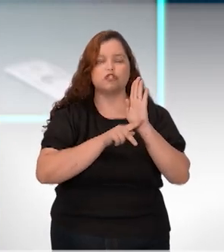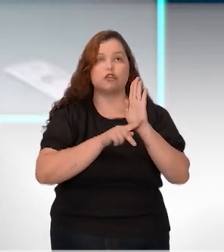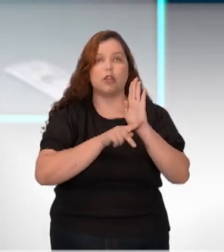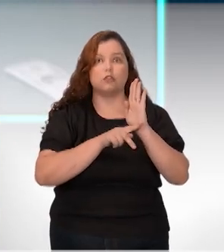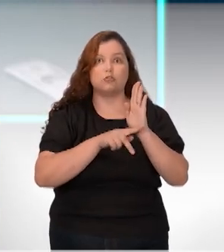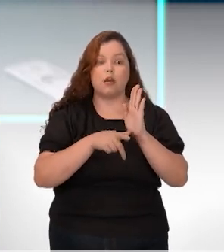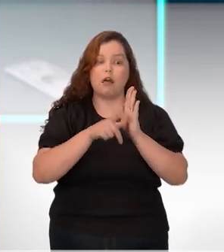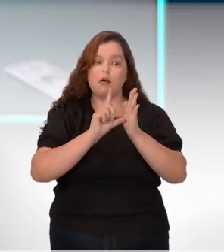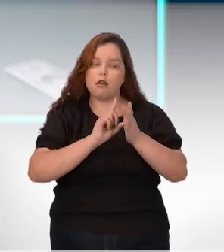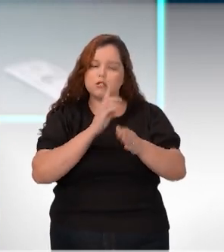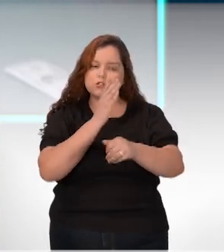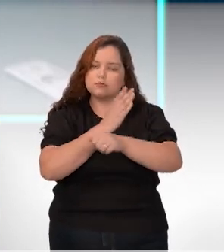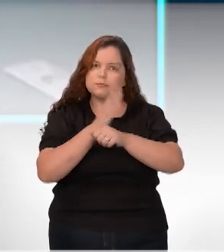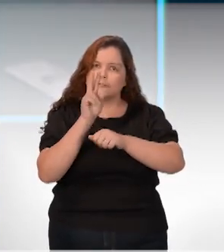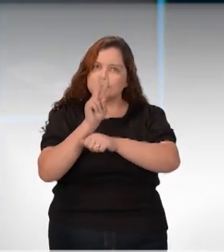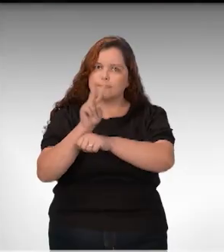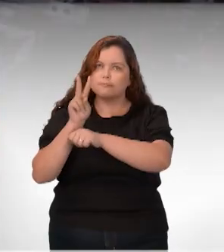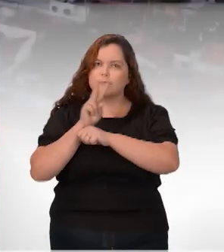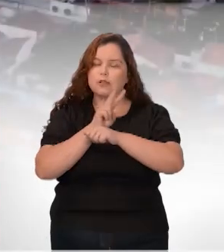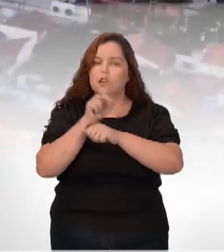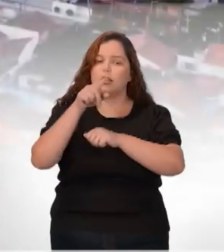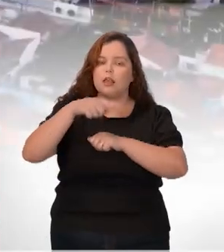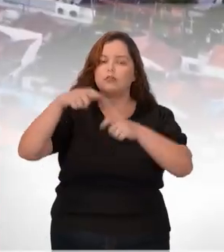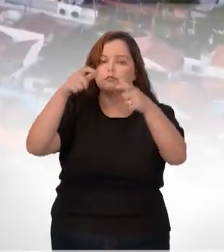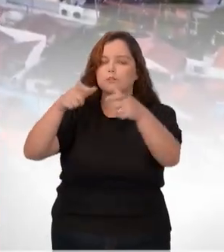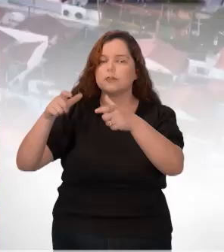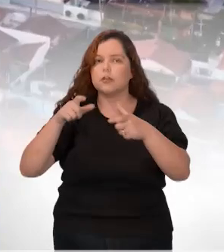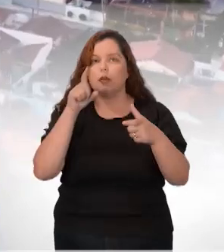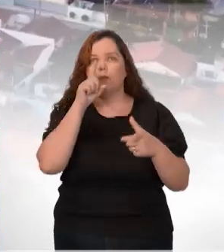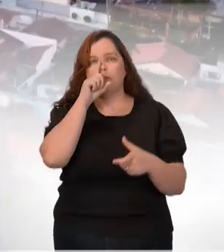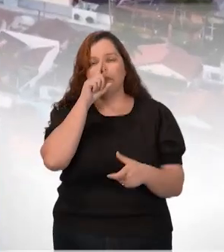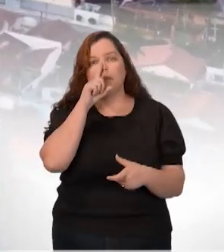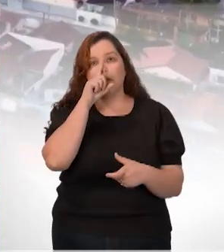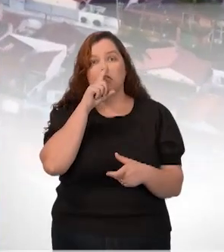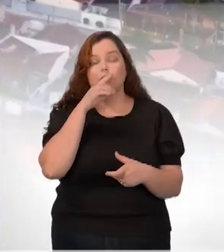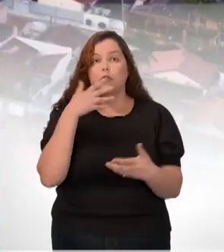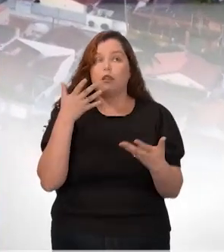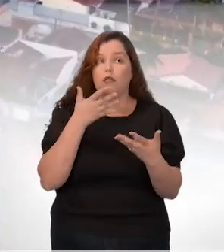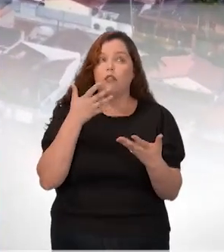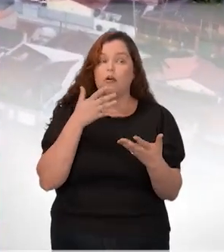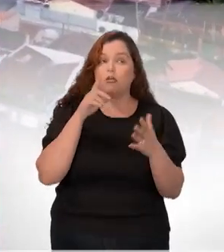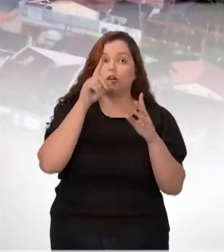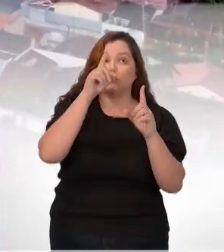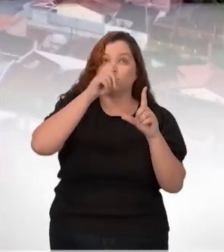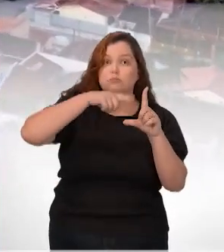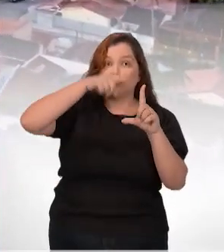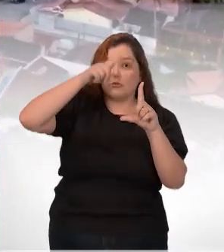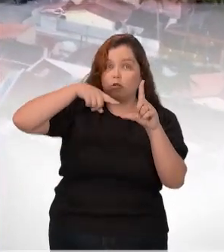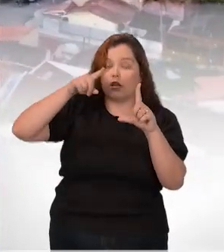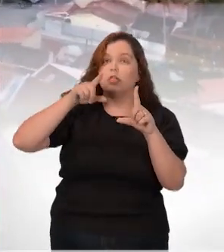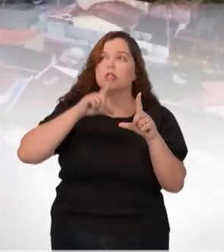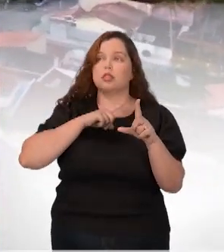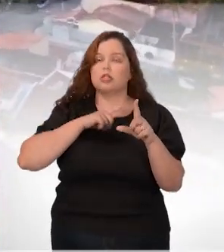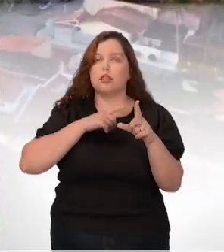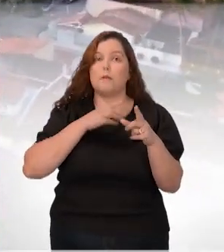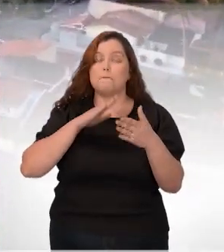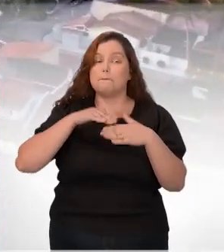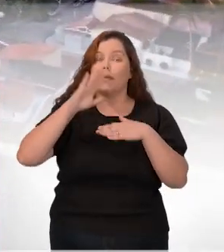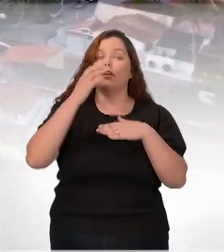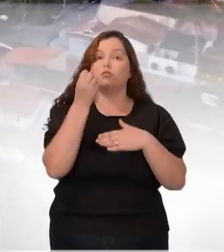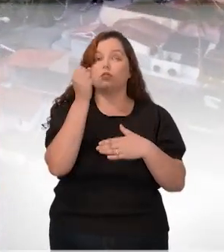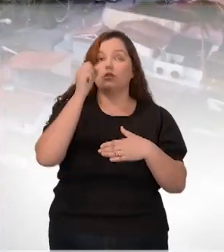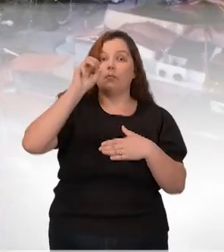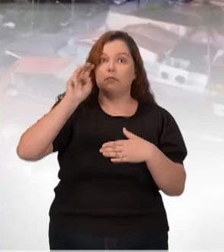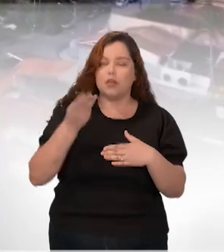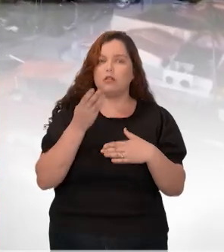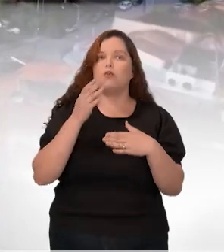prevenção para as nossas áreas de risco, que é, segundo os últimos levantamentos do Semadenha, mais de 8 milhões de pessoas